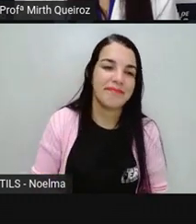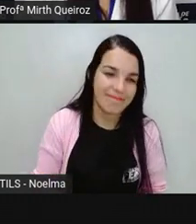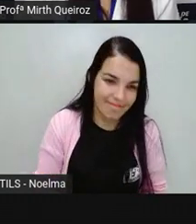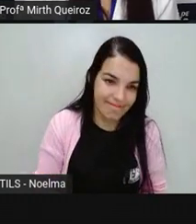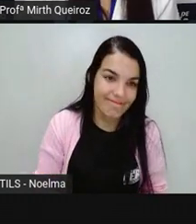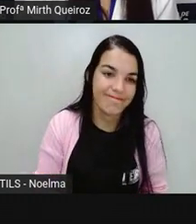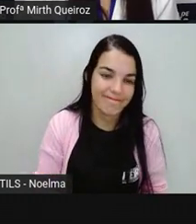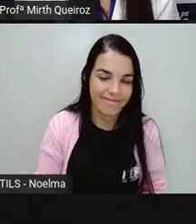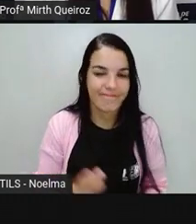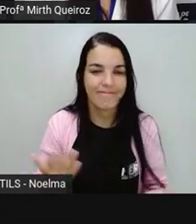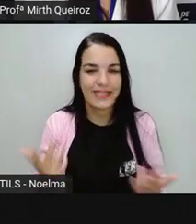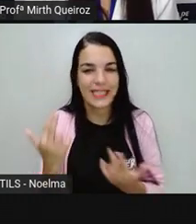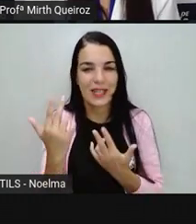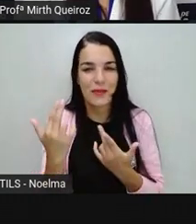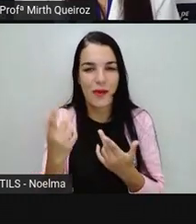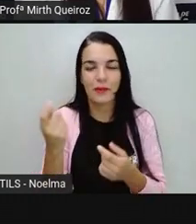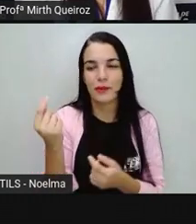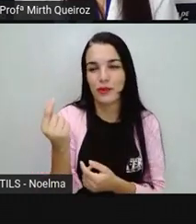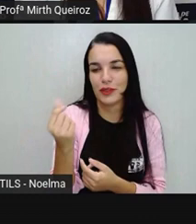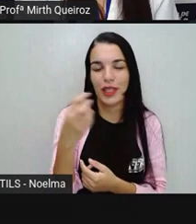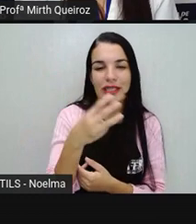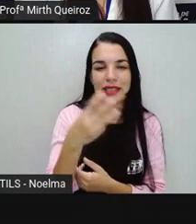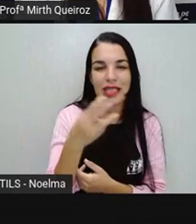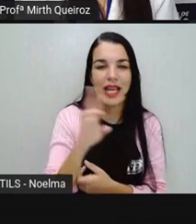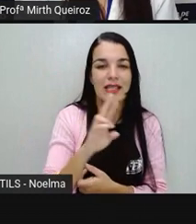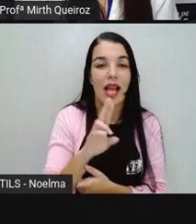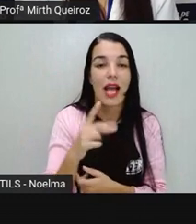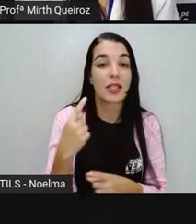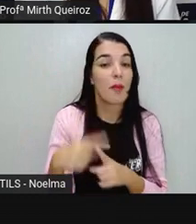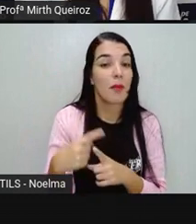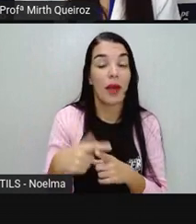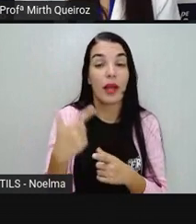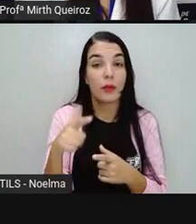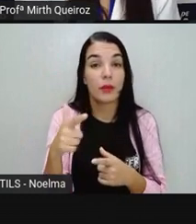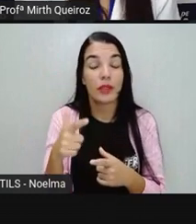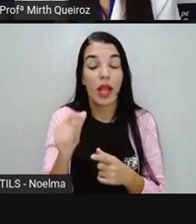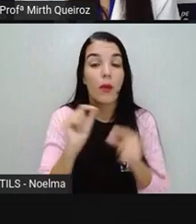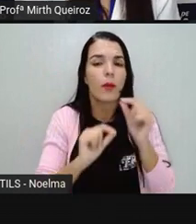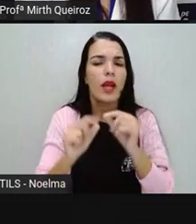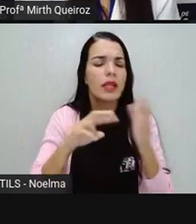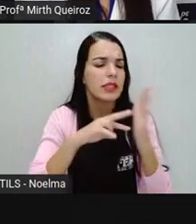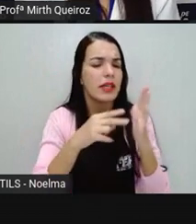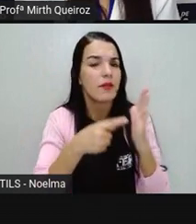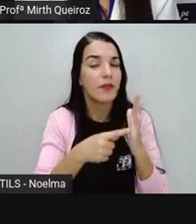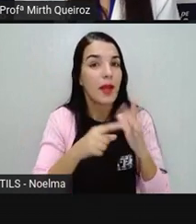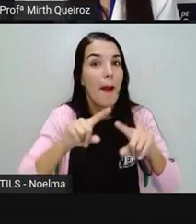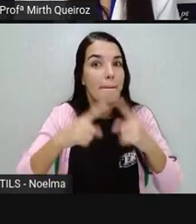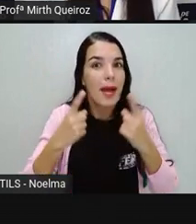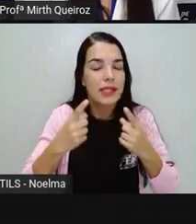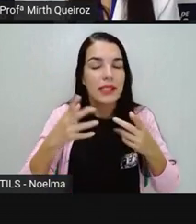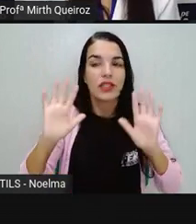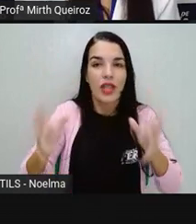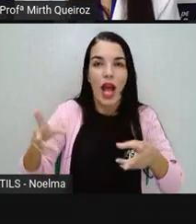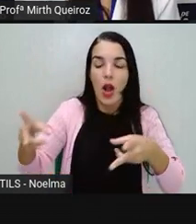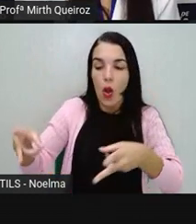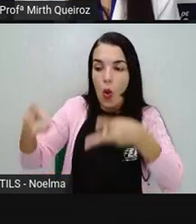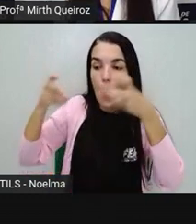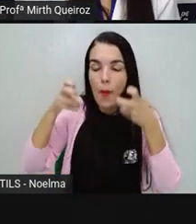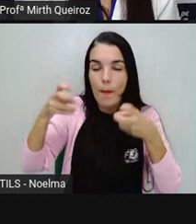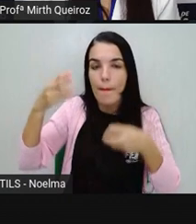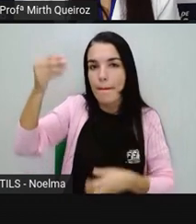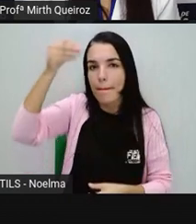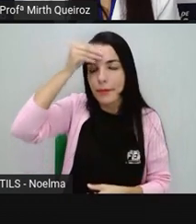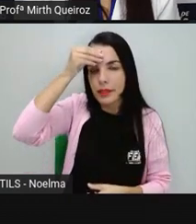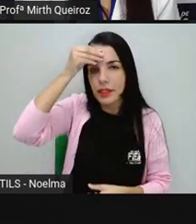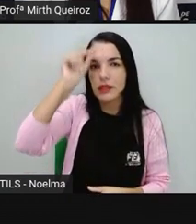Igual a nota de três reais. Não se tem a escrita do que significa isso, mas a gente consegue compreender aí a